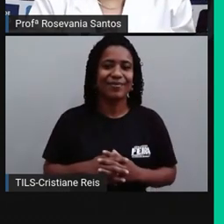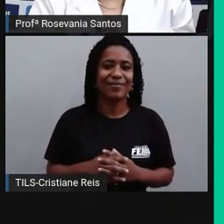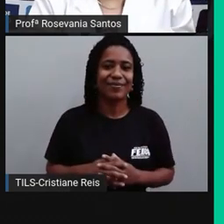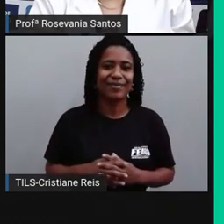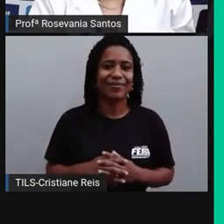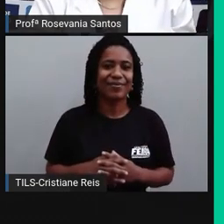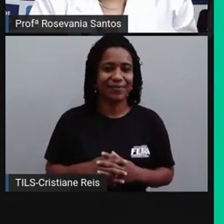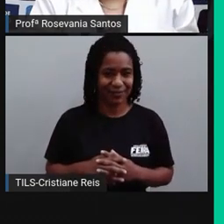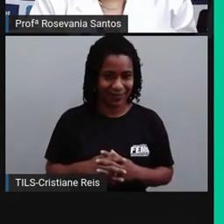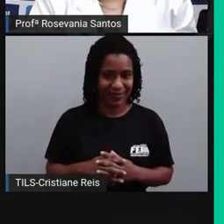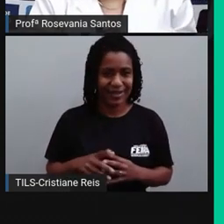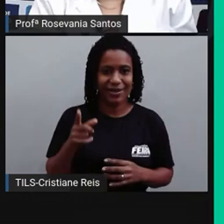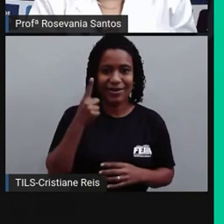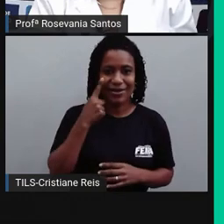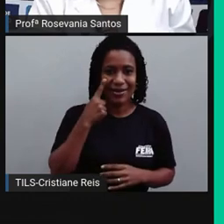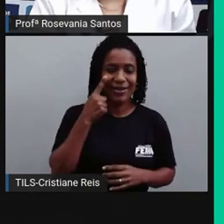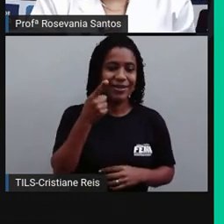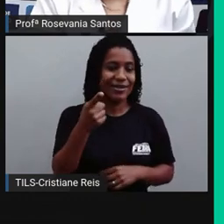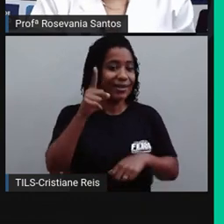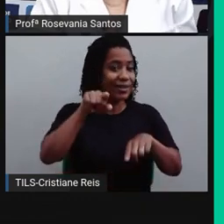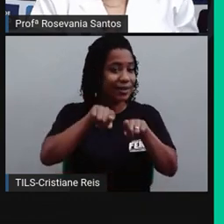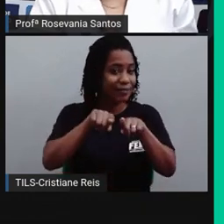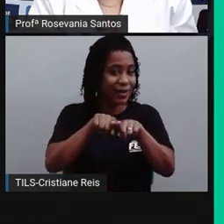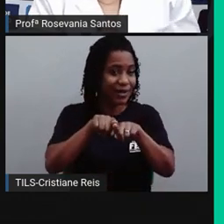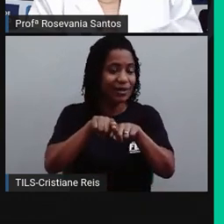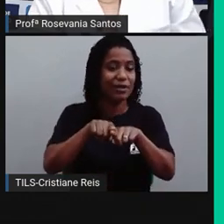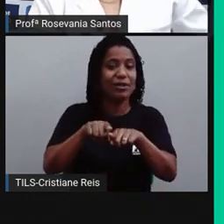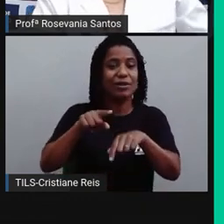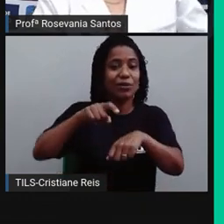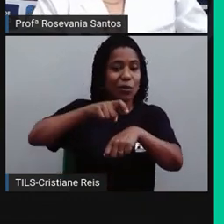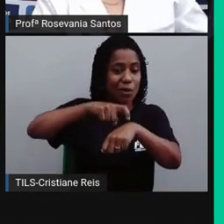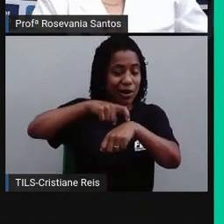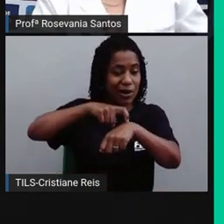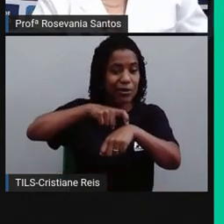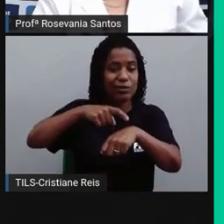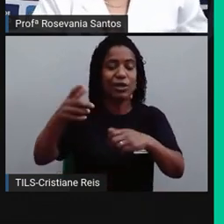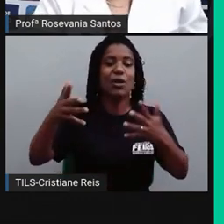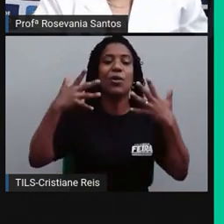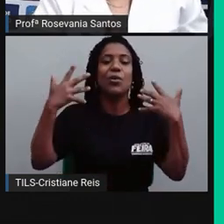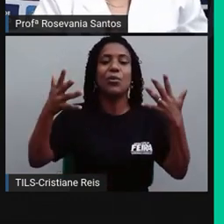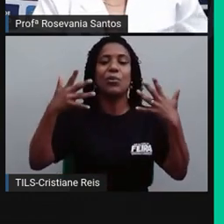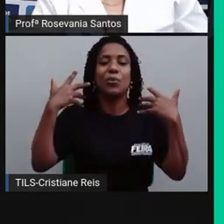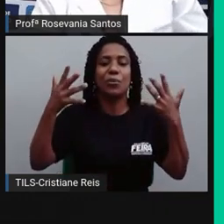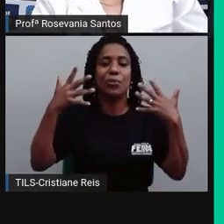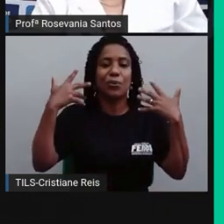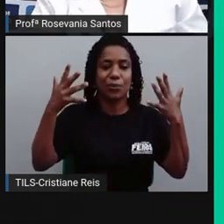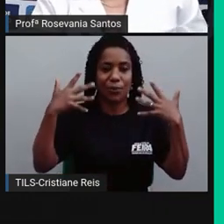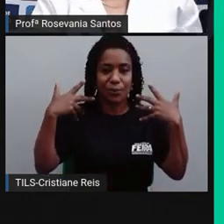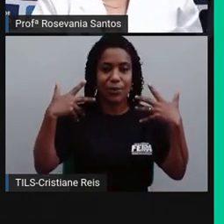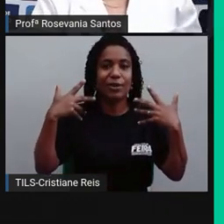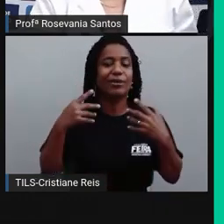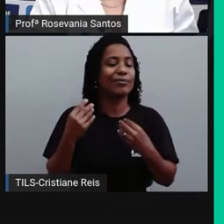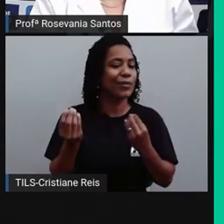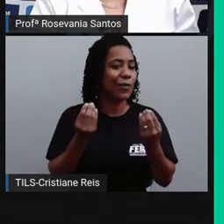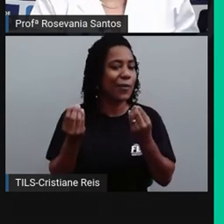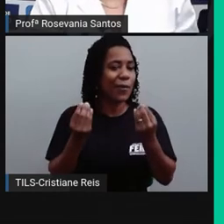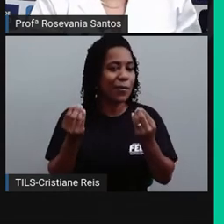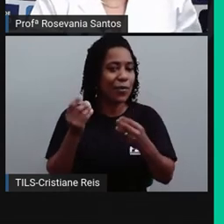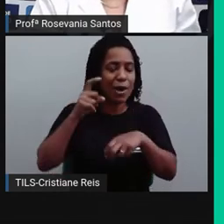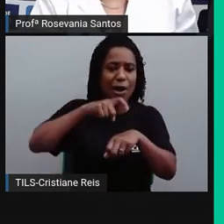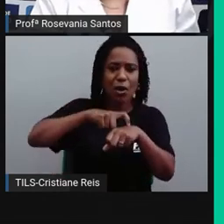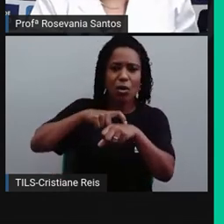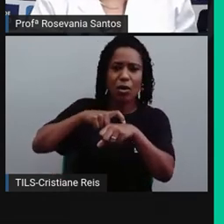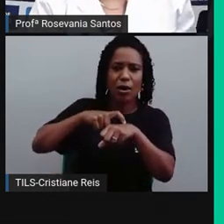parte da edifus horários. Lembra que eu falei para vocês, tem a questão, né, do horário de verão. E o horário de verão, né, esse que